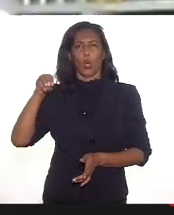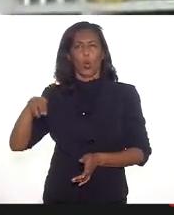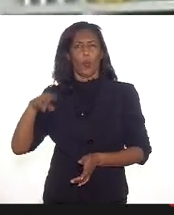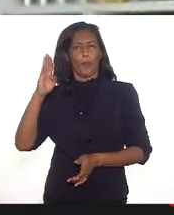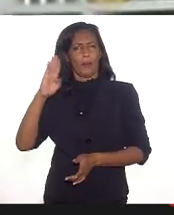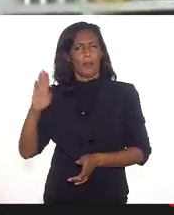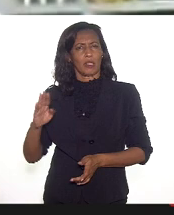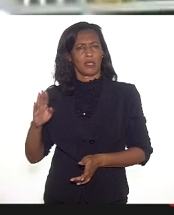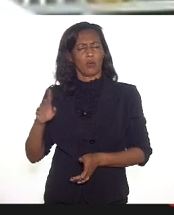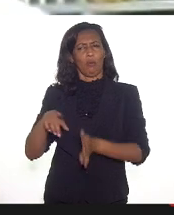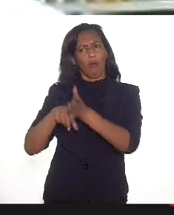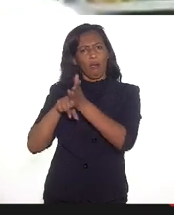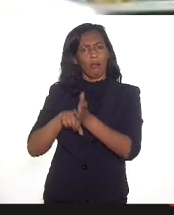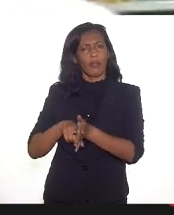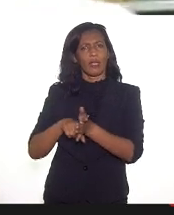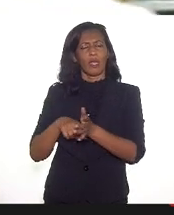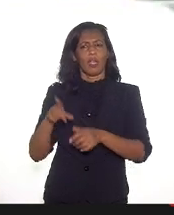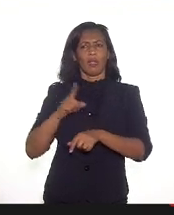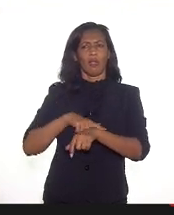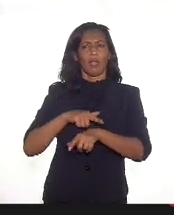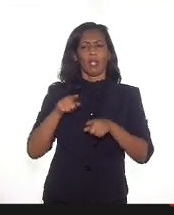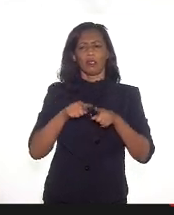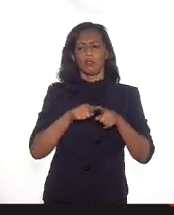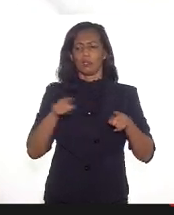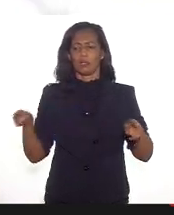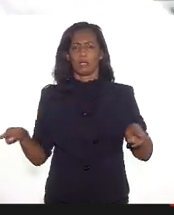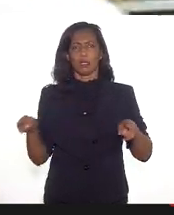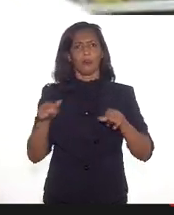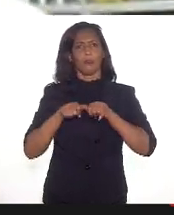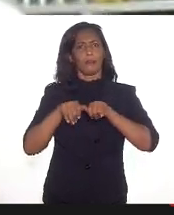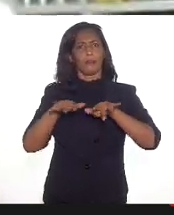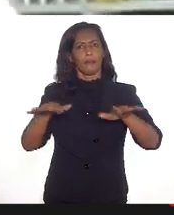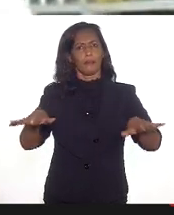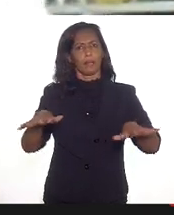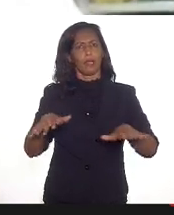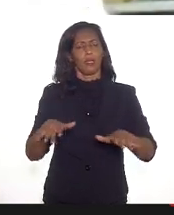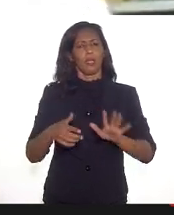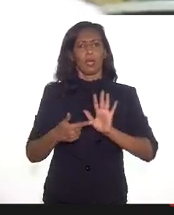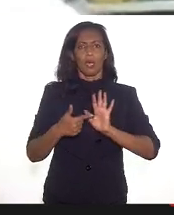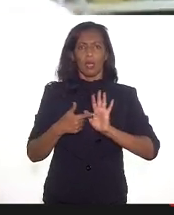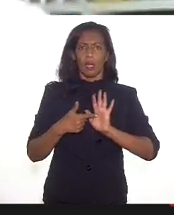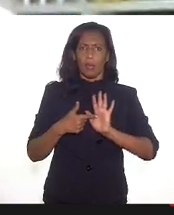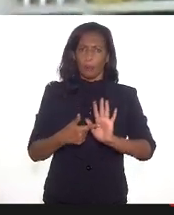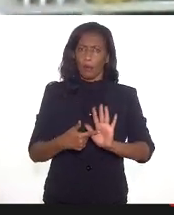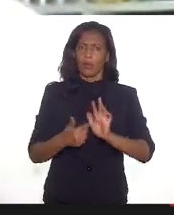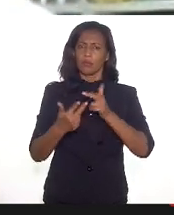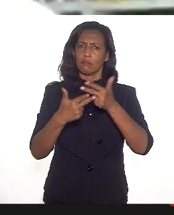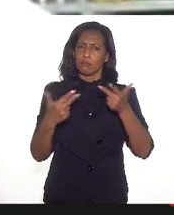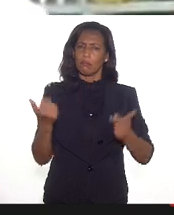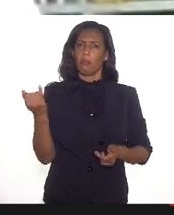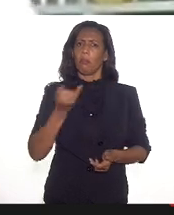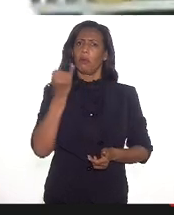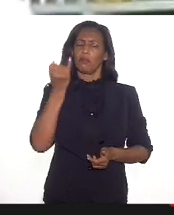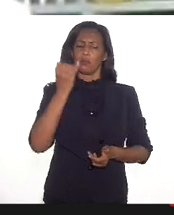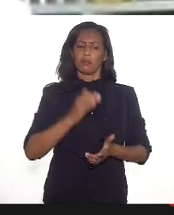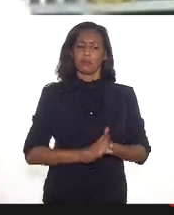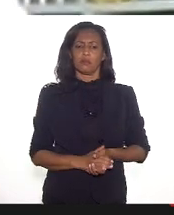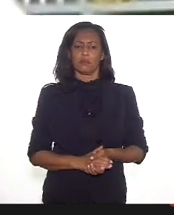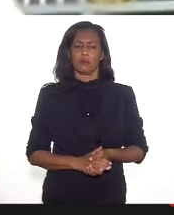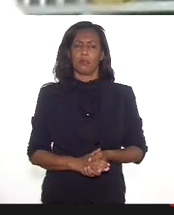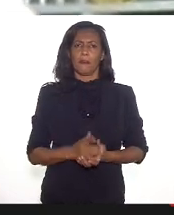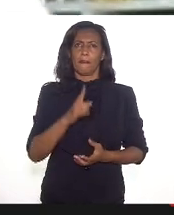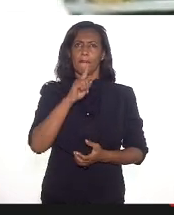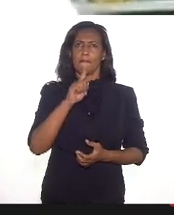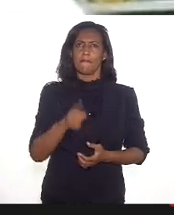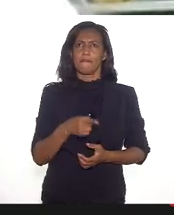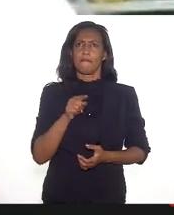uma pesquisa recente durante a pandemia e que aponta questões muito importantes, foram 1